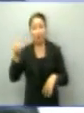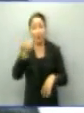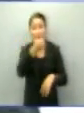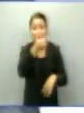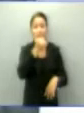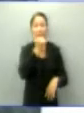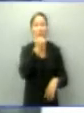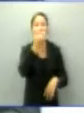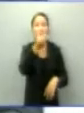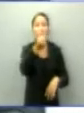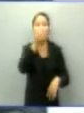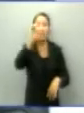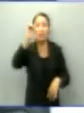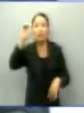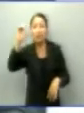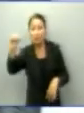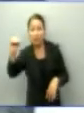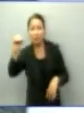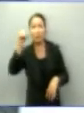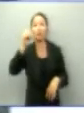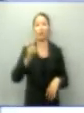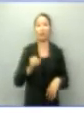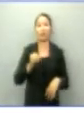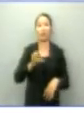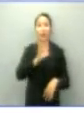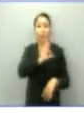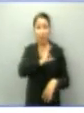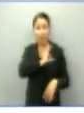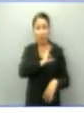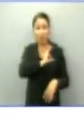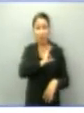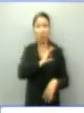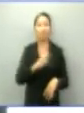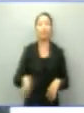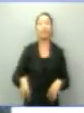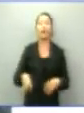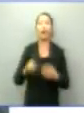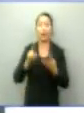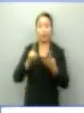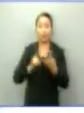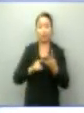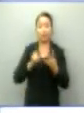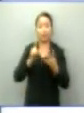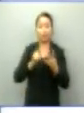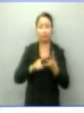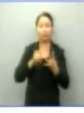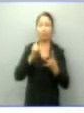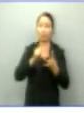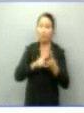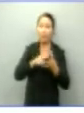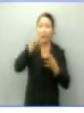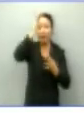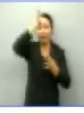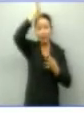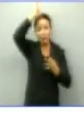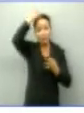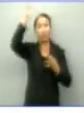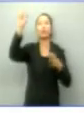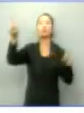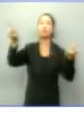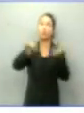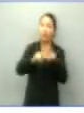300 homens para o corpo de bombeiros e realizar gradativamente a cada ano novos concursos públicos para ir recuperando